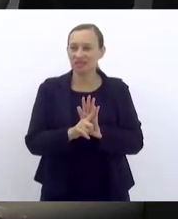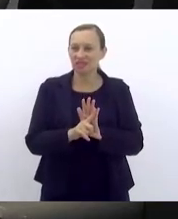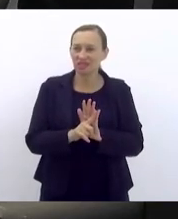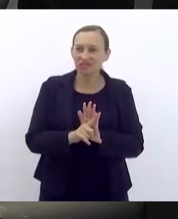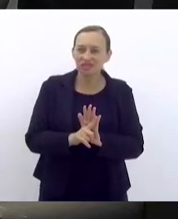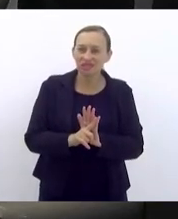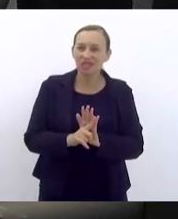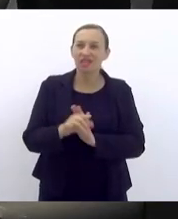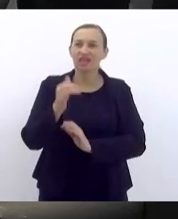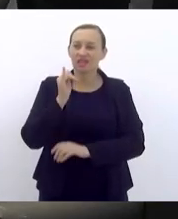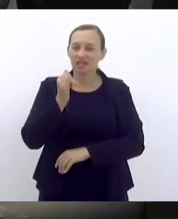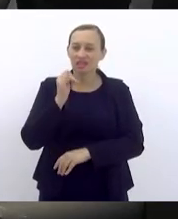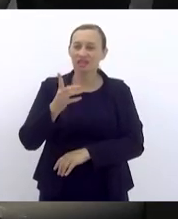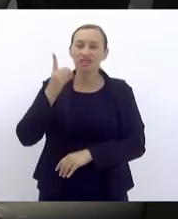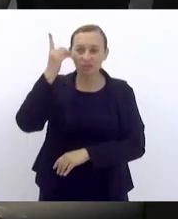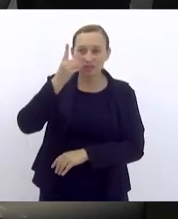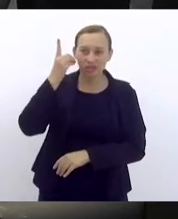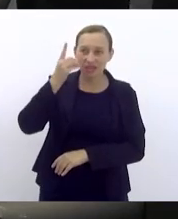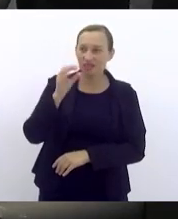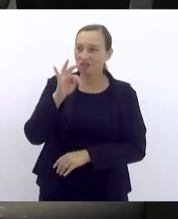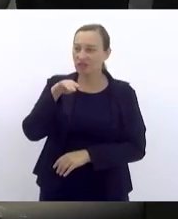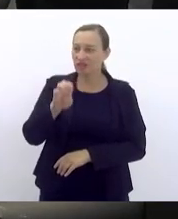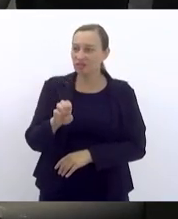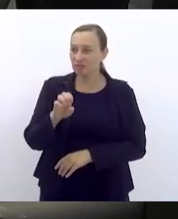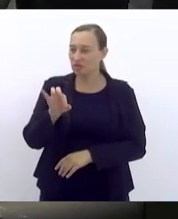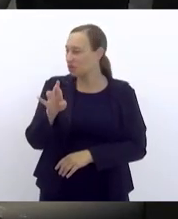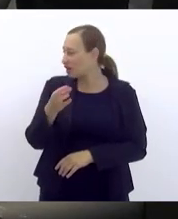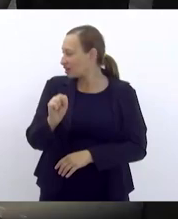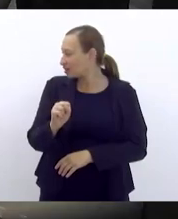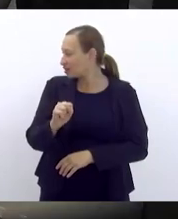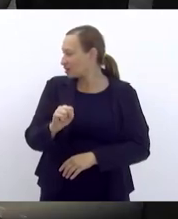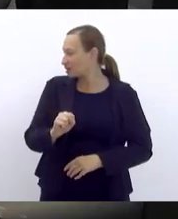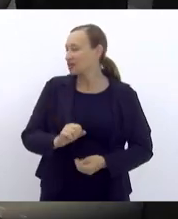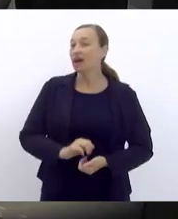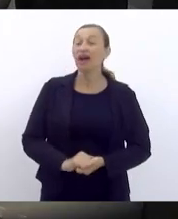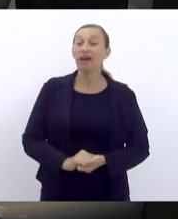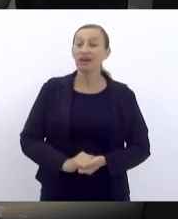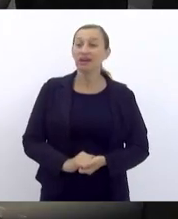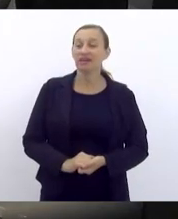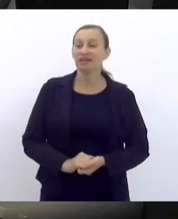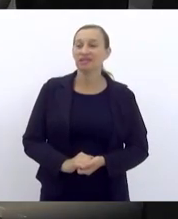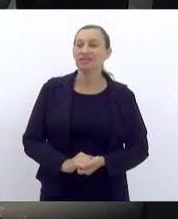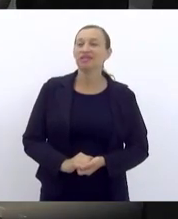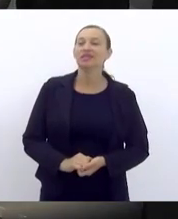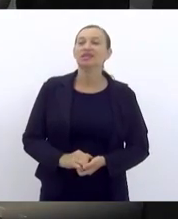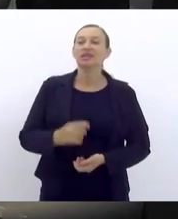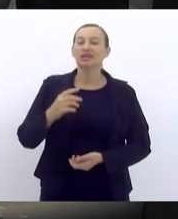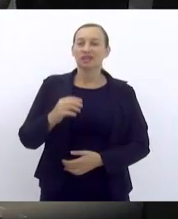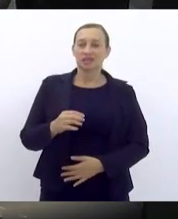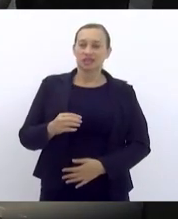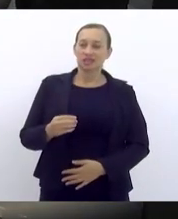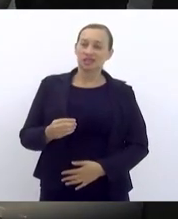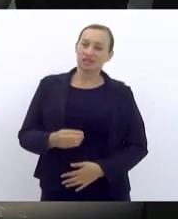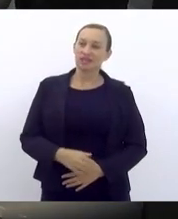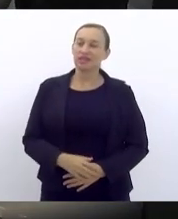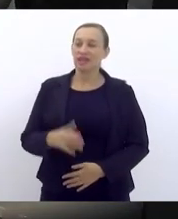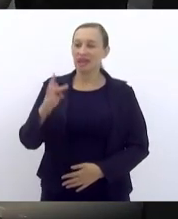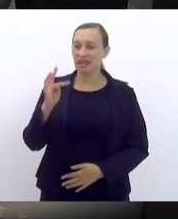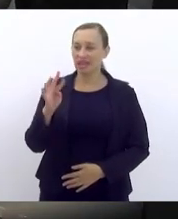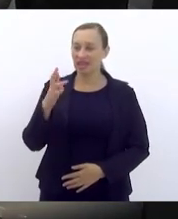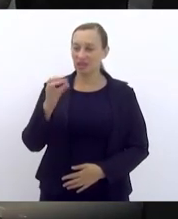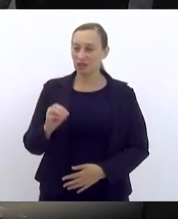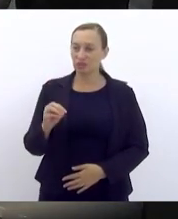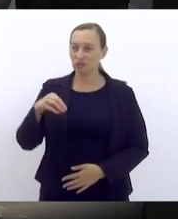relator, deputado Felipe Soares. Em discussão. Para discutir, deputado autor Renato Machado. Bem,